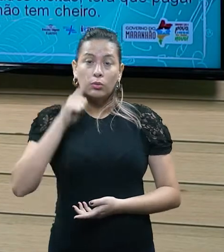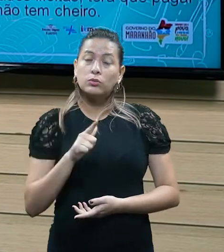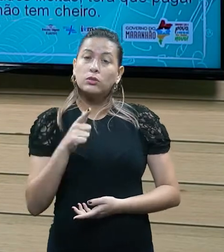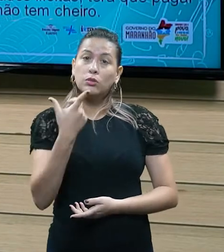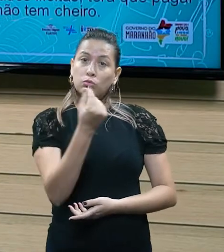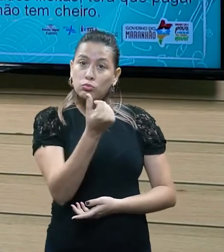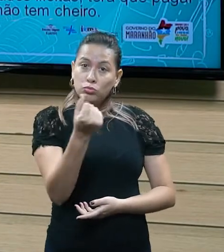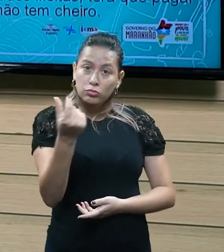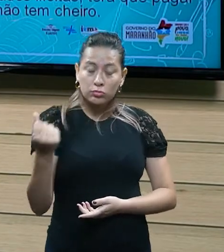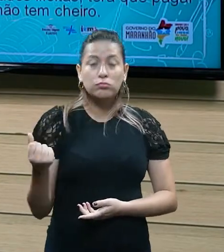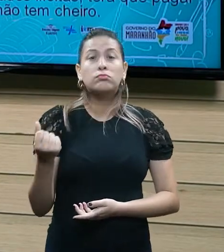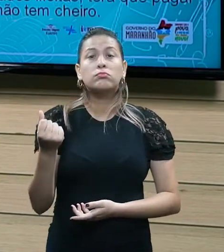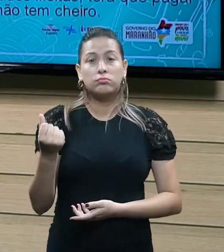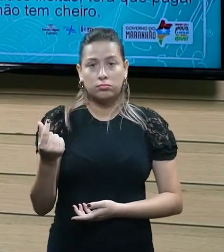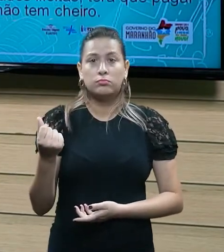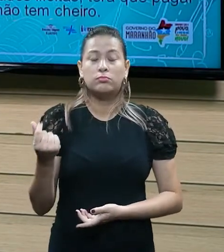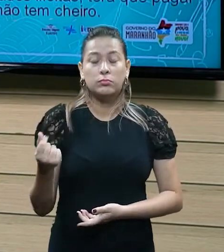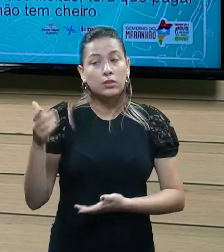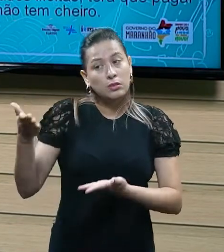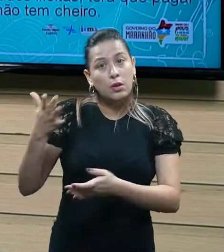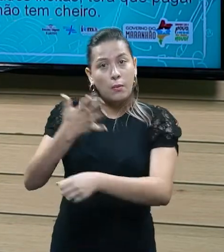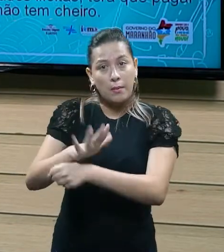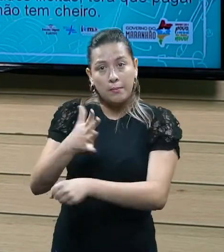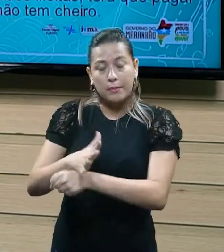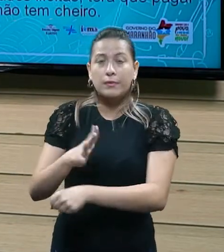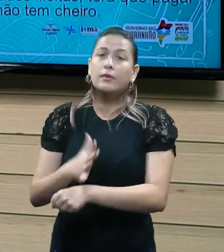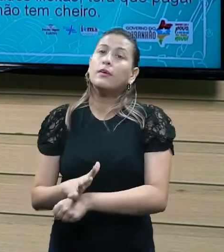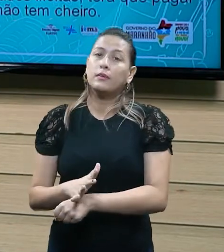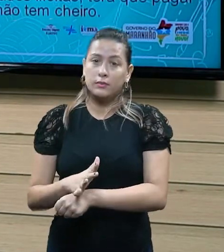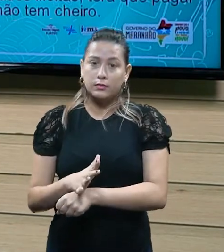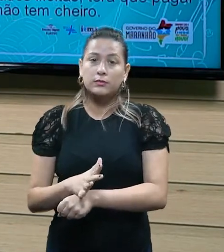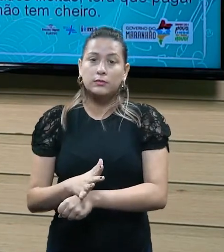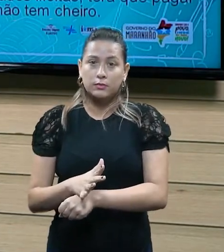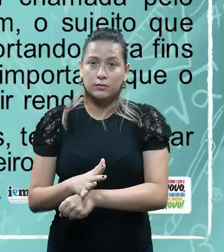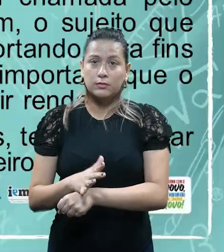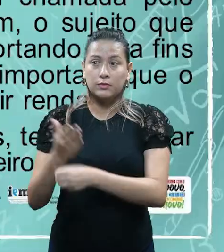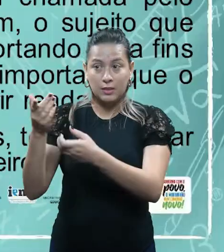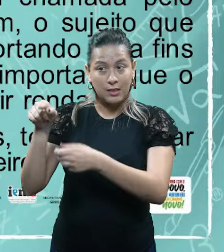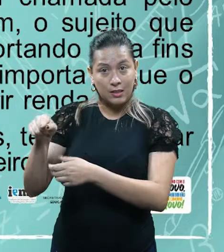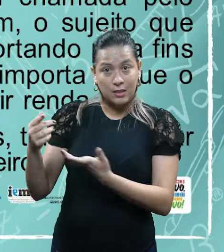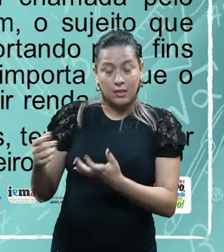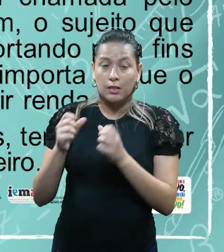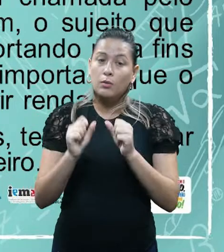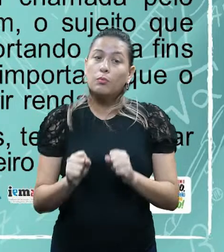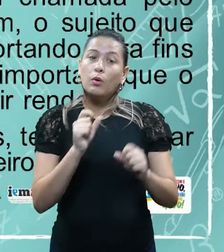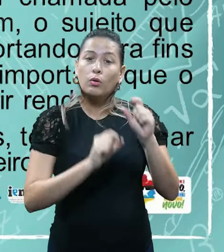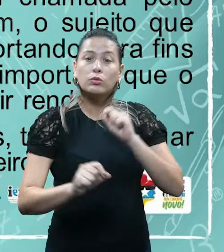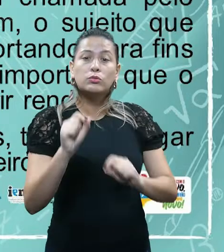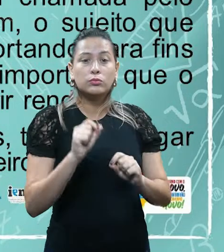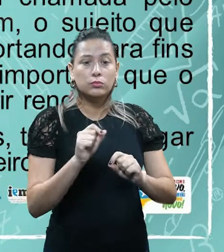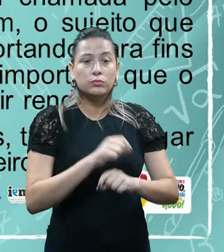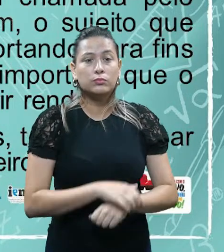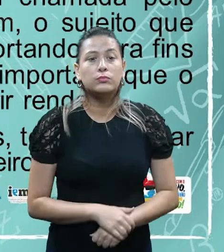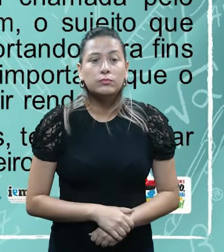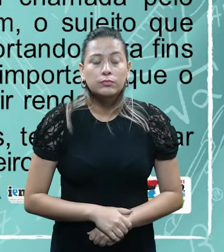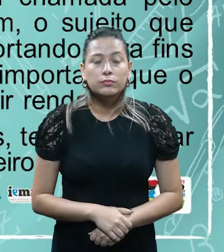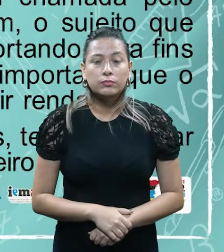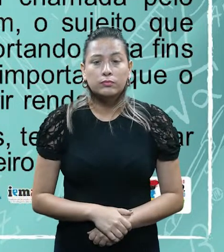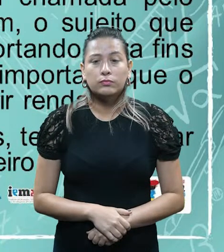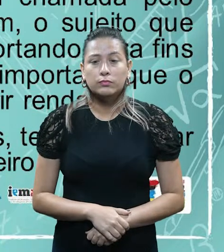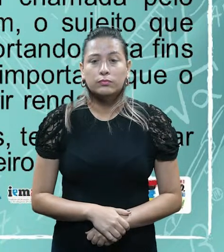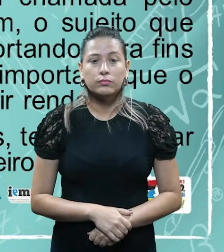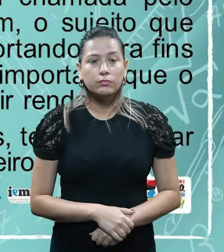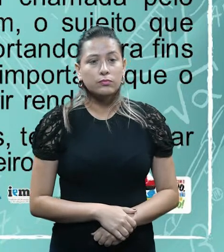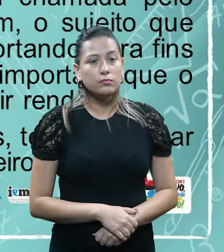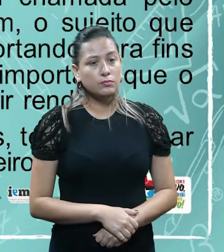decorrente, né, justamente, daquele ato ilícito, ela pode ser tributária, tributada. Os frutos de uma atividade ilícita,